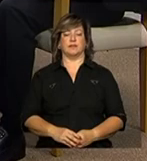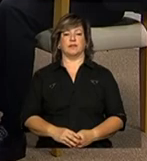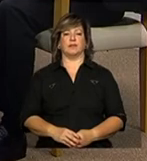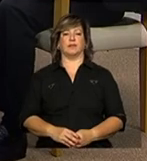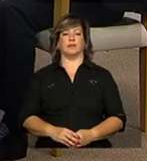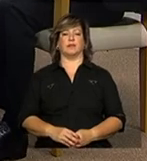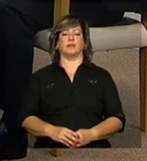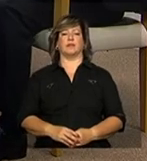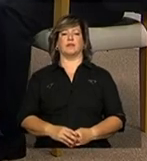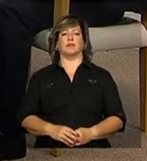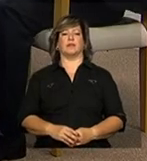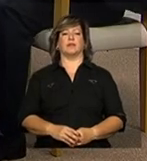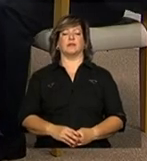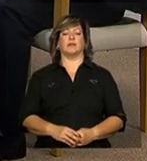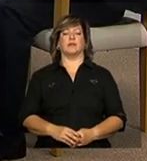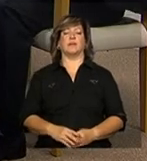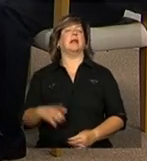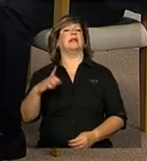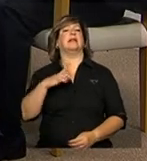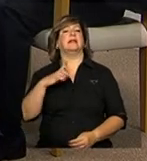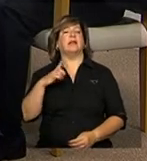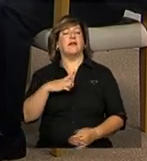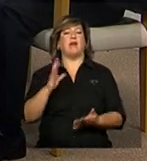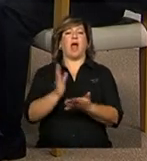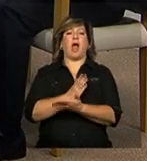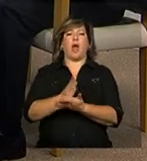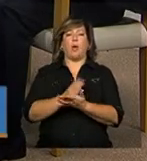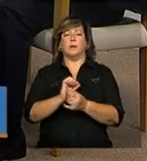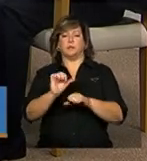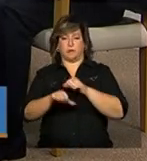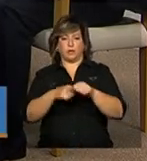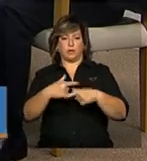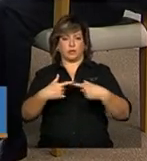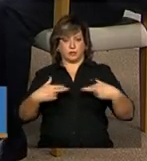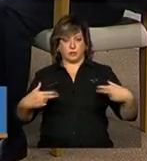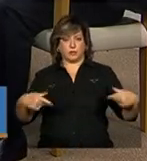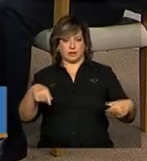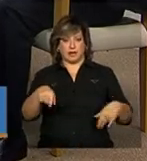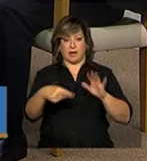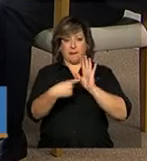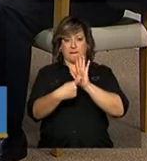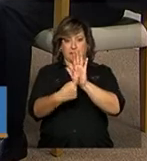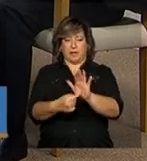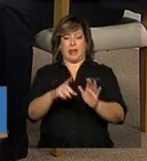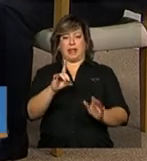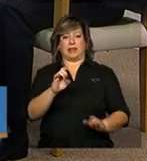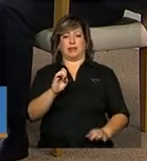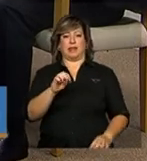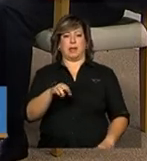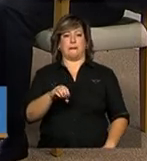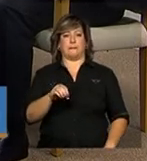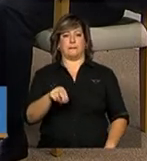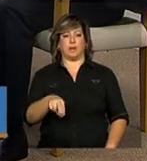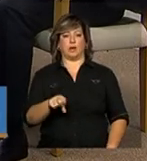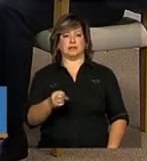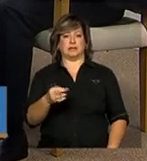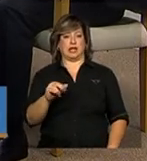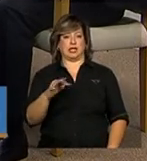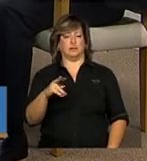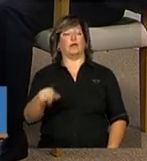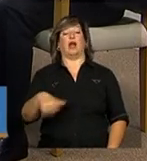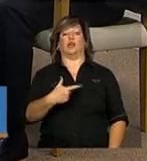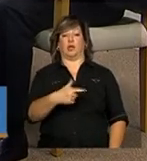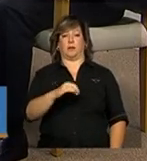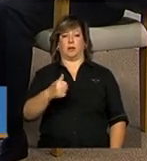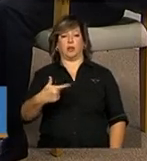Bom, passou por algumas mudanças, né? O demonstrativo agora em 2012. Quais foram